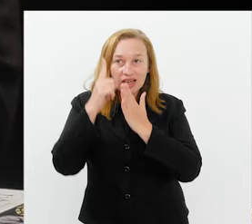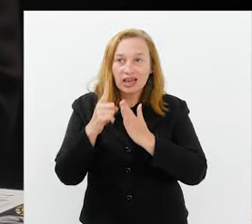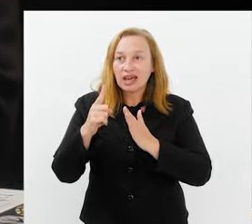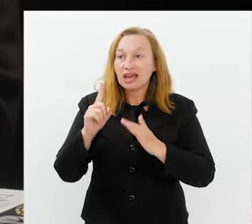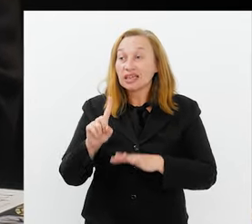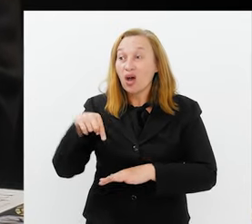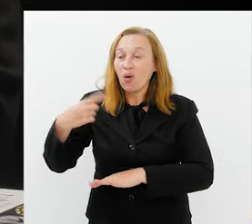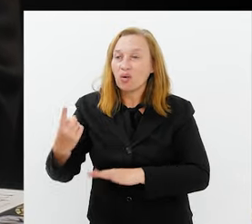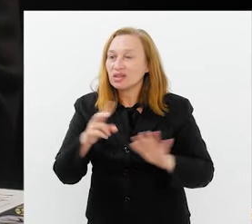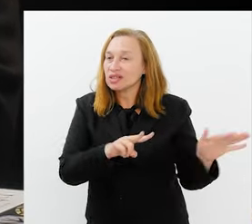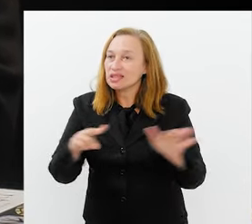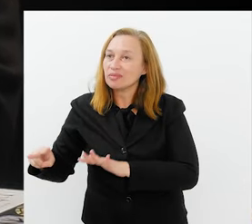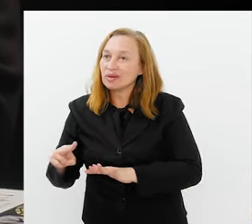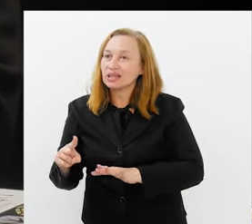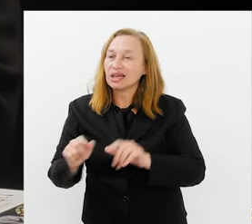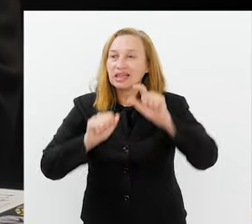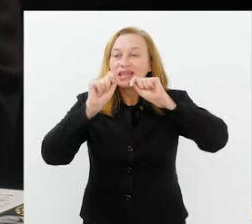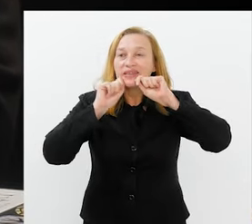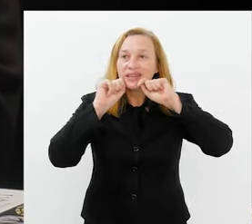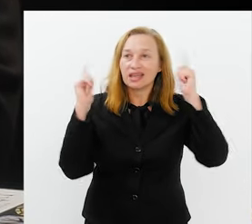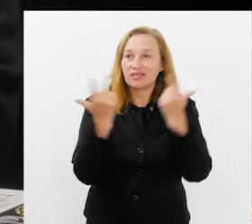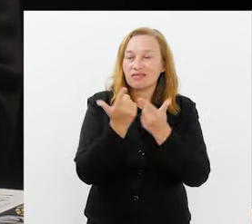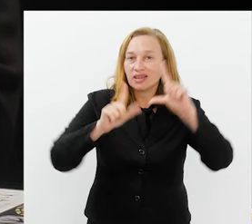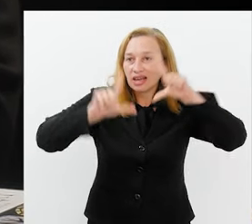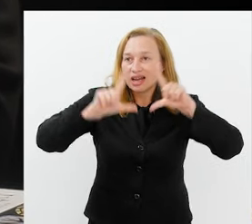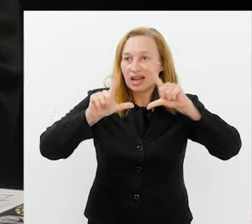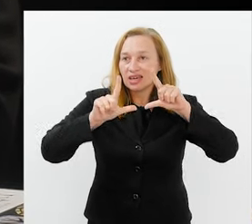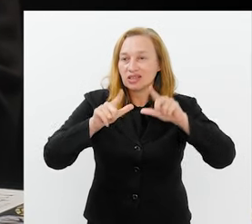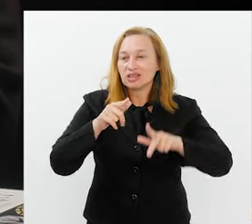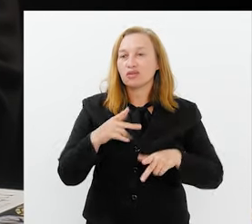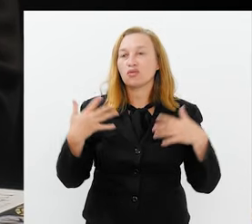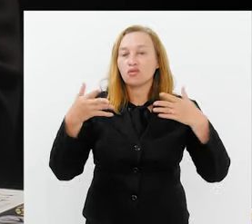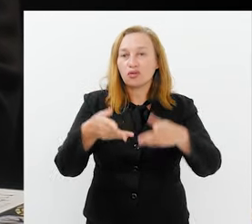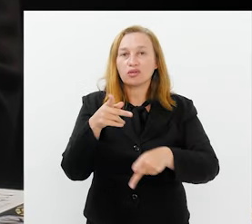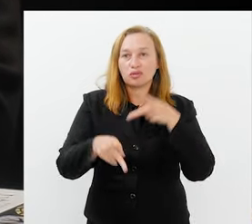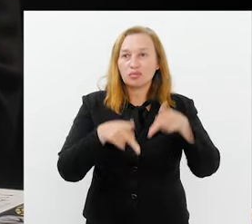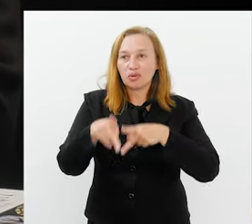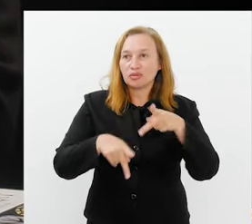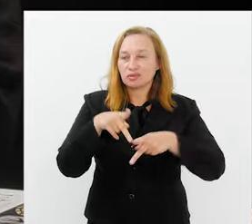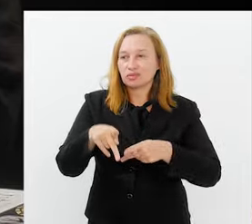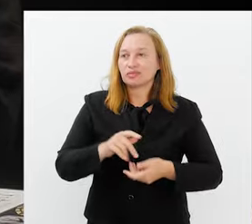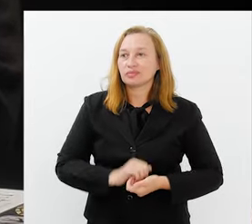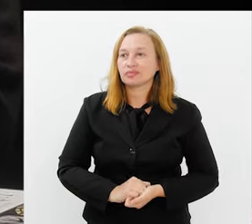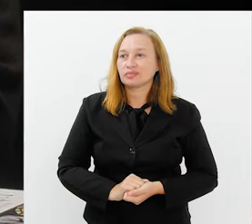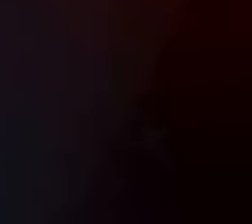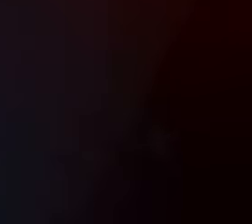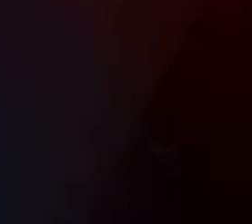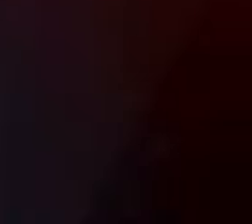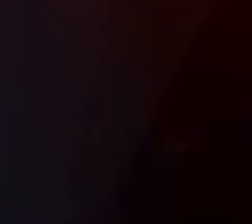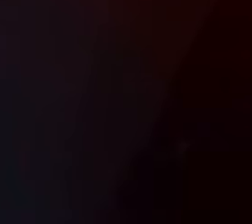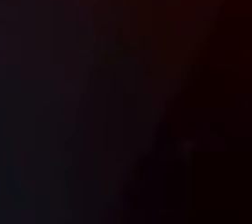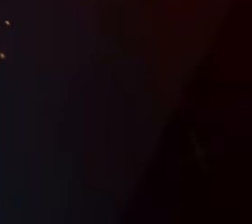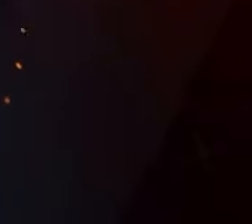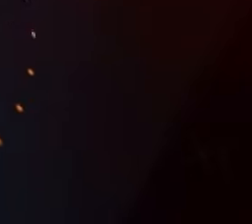foi o Quintas com Quintalhos. Até semana que vem, aqui na TV Alerje, o canal do povo.